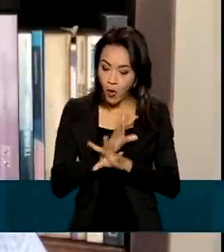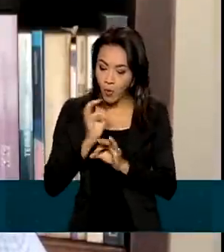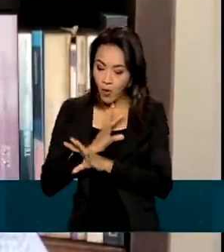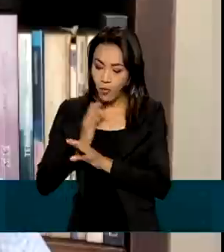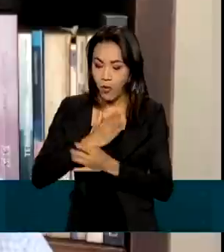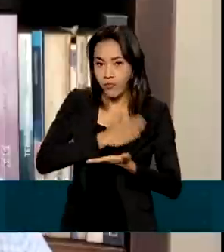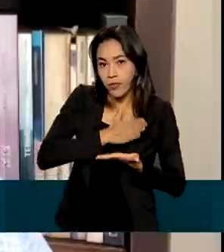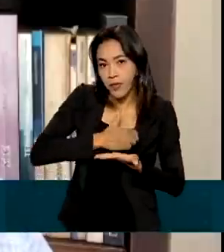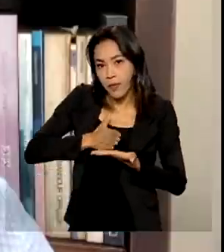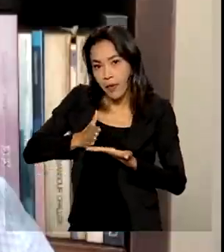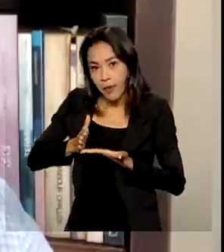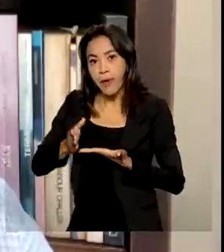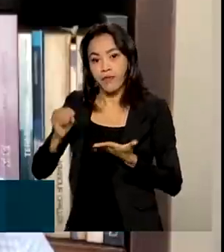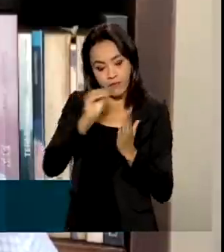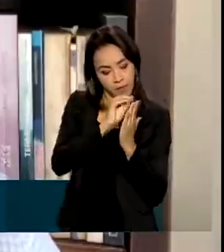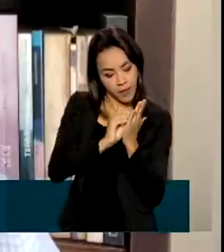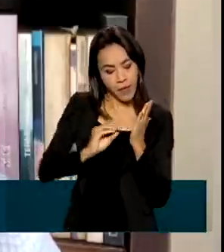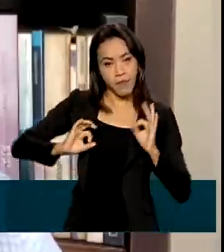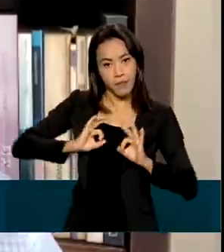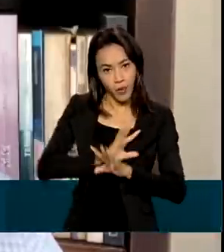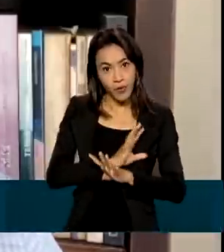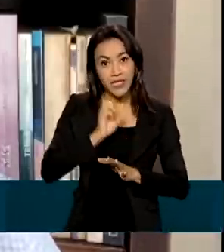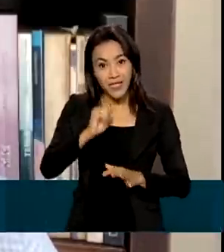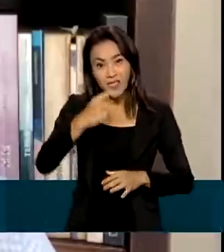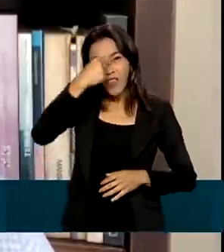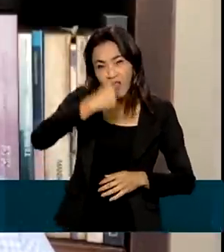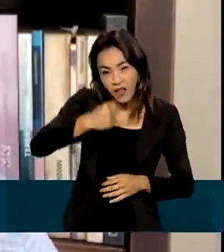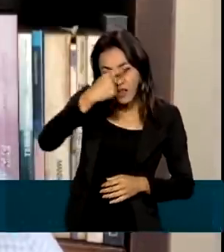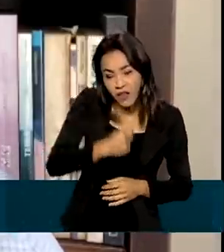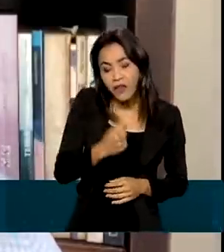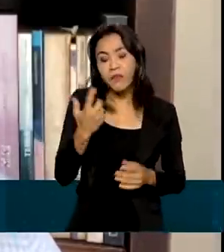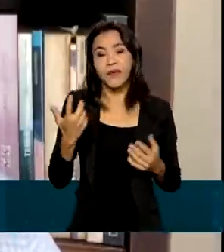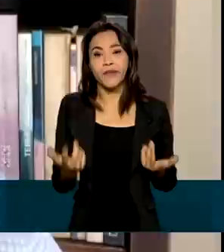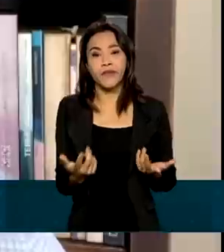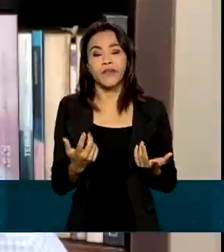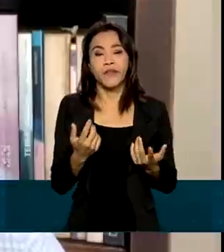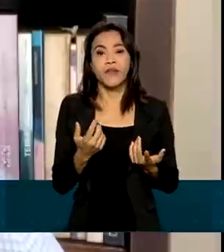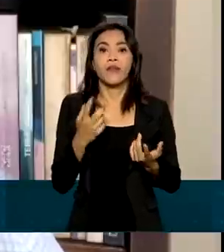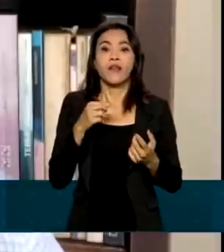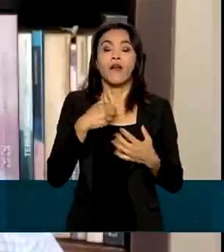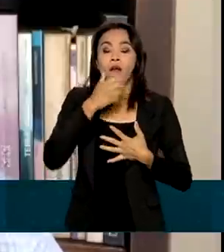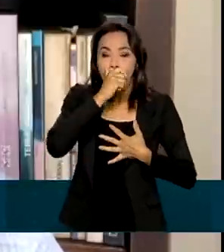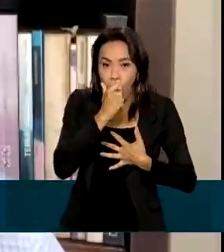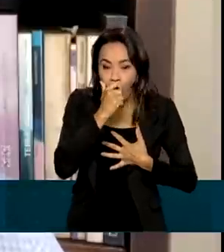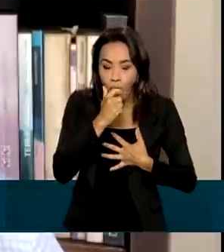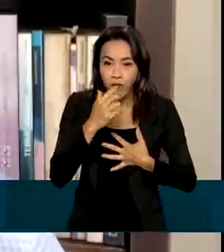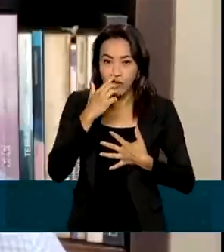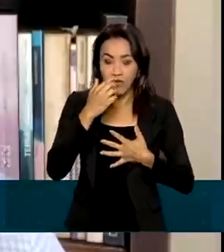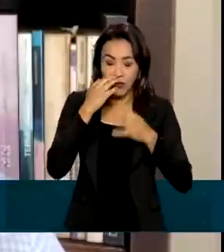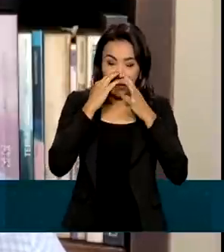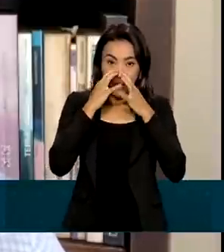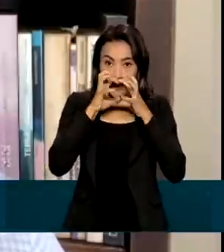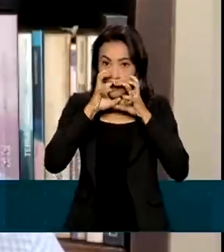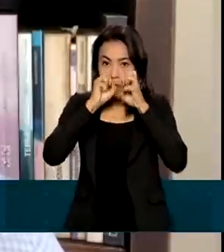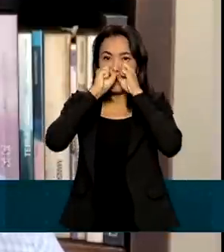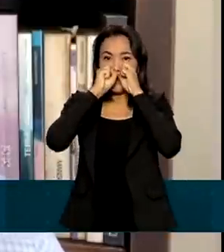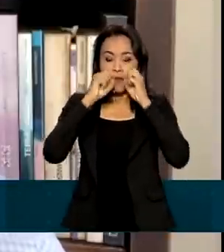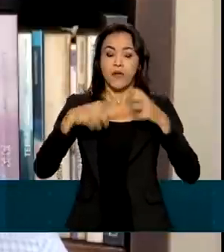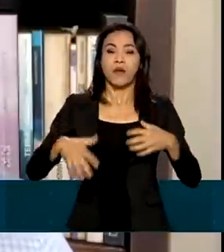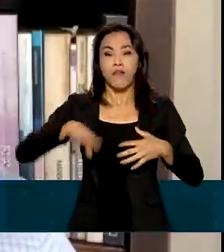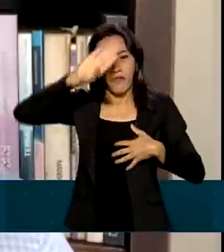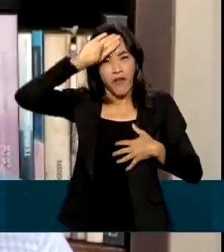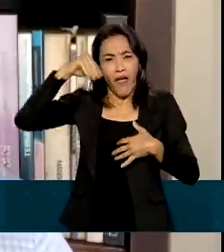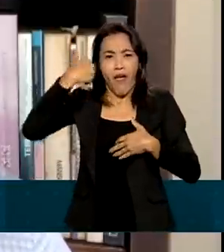importância. E se alguém tiver sintomas gripais, como coriza, tosse, nariz entupido, dor de garganta ou